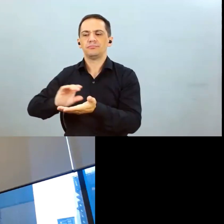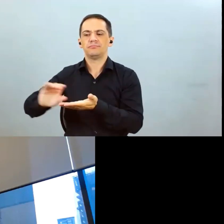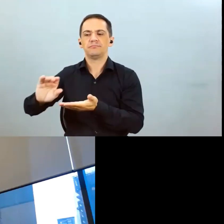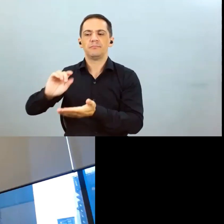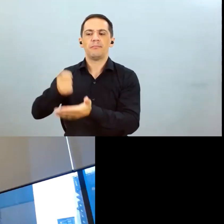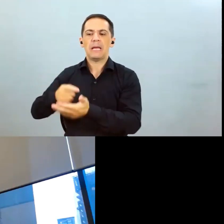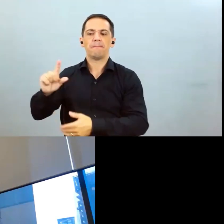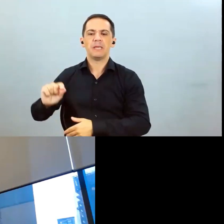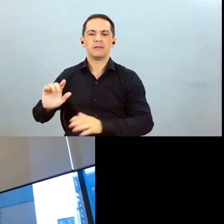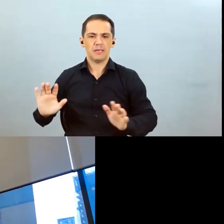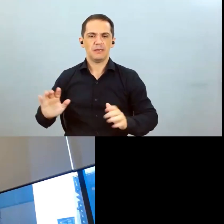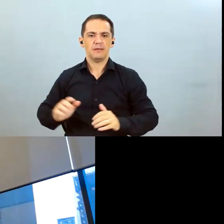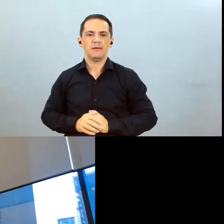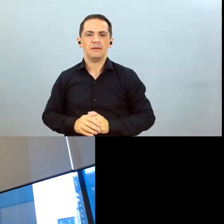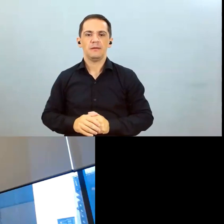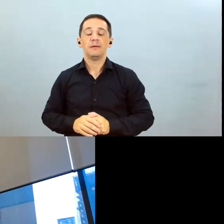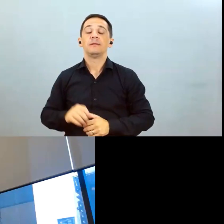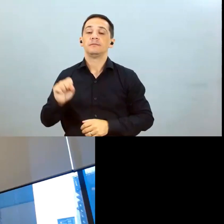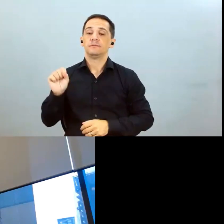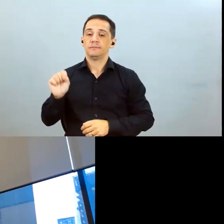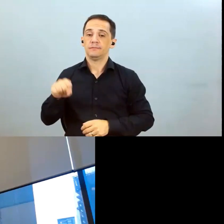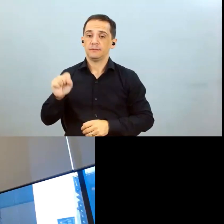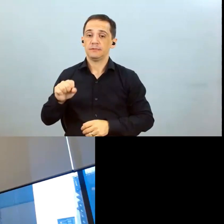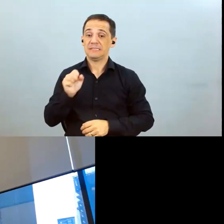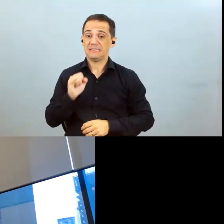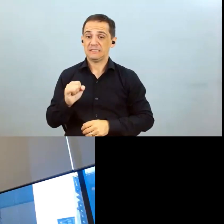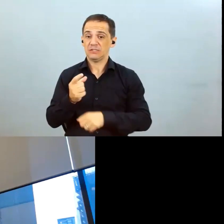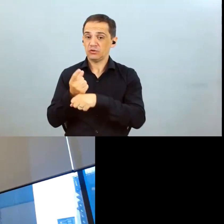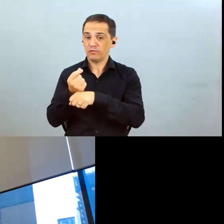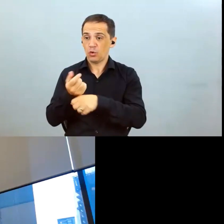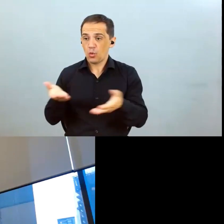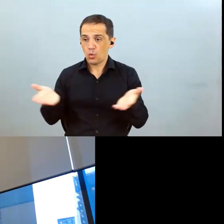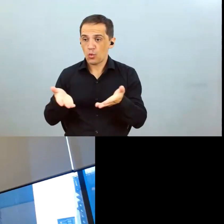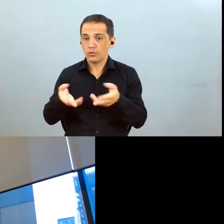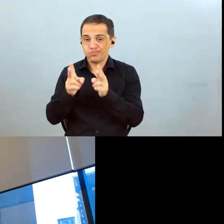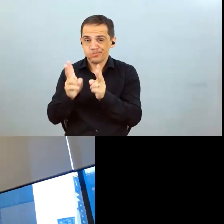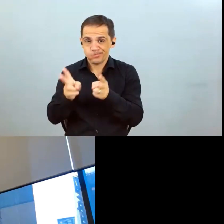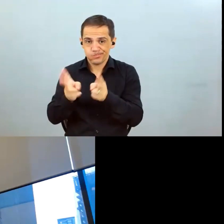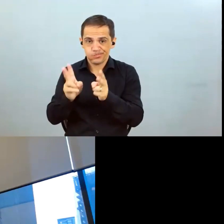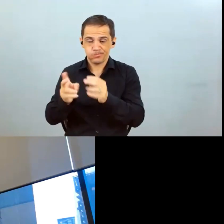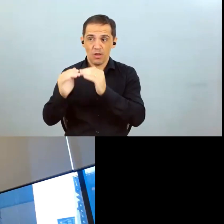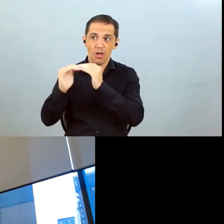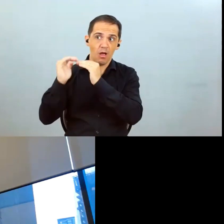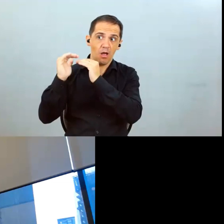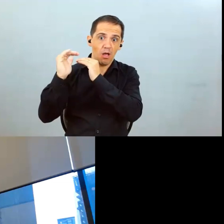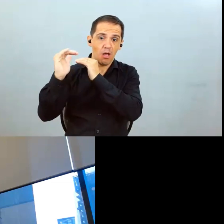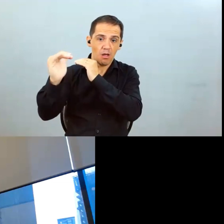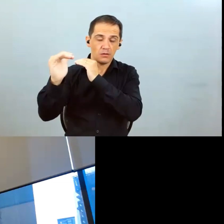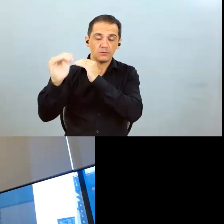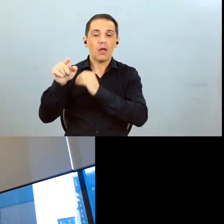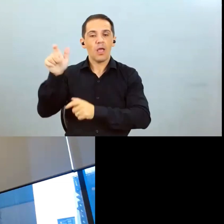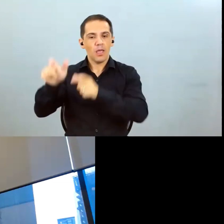patamar que está hoje provavelmente o produtor ele vai pensar duas vezes tanto em termos de investimento em pacote